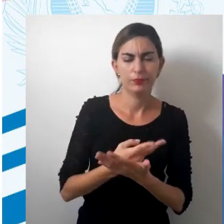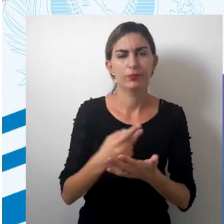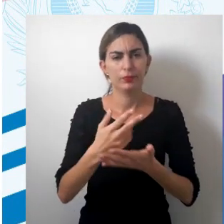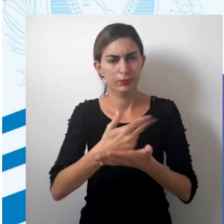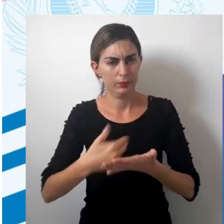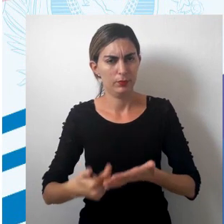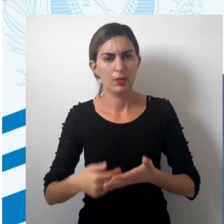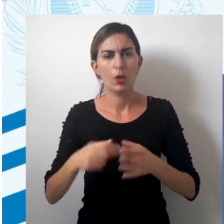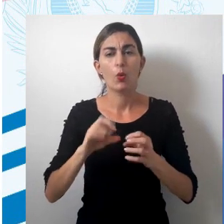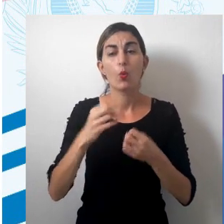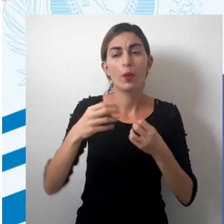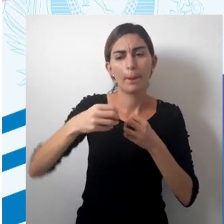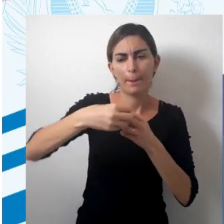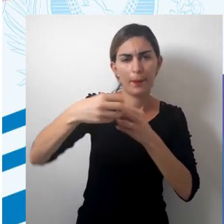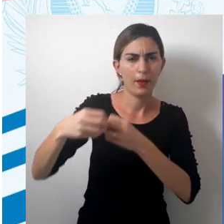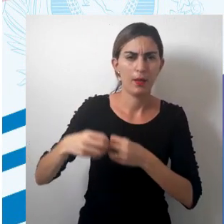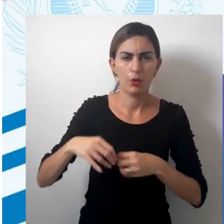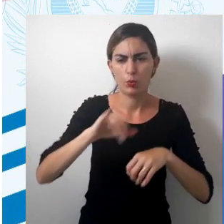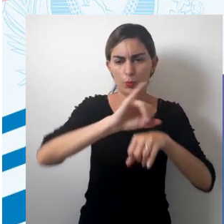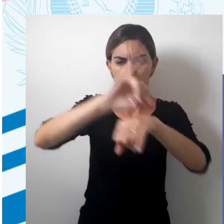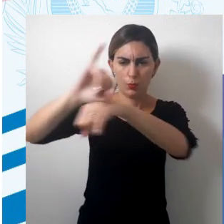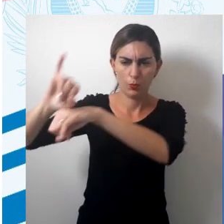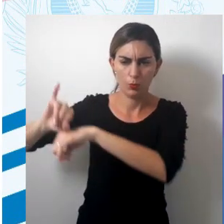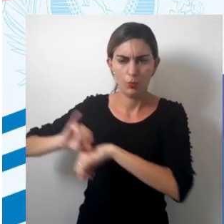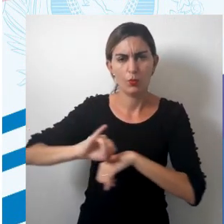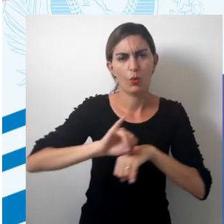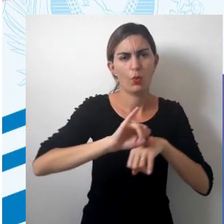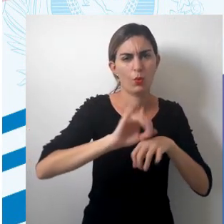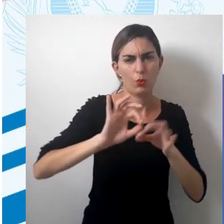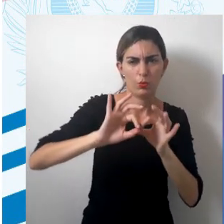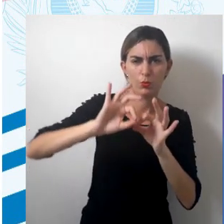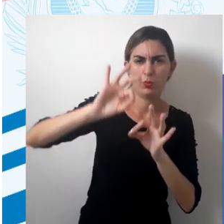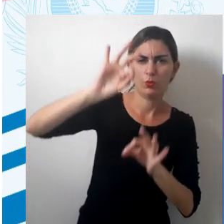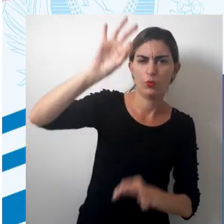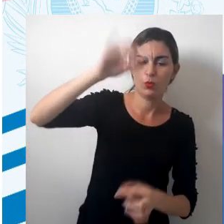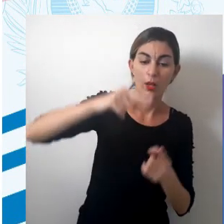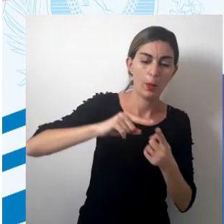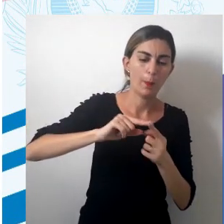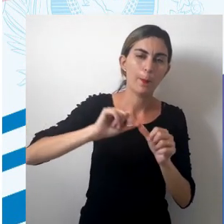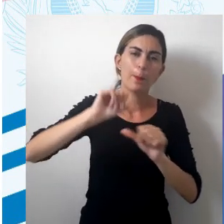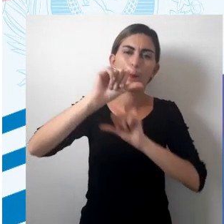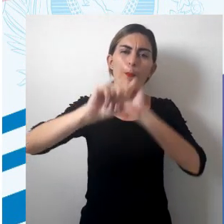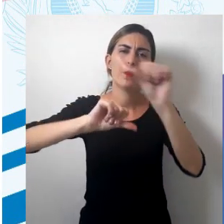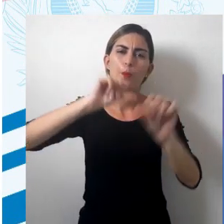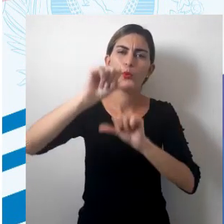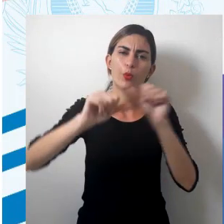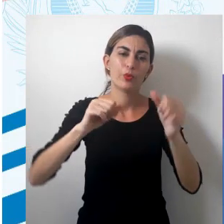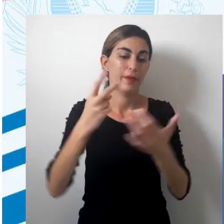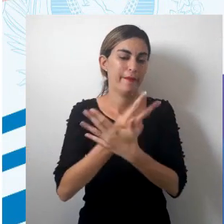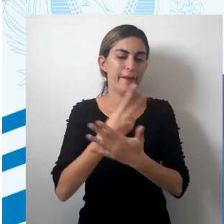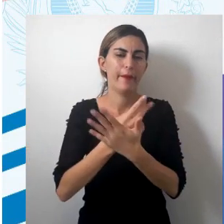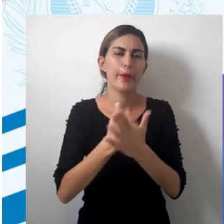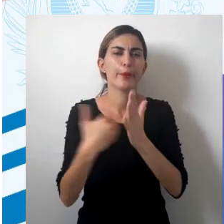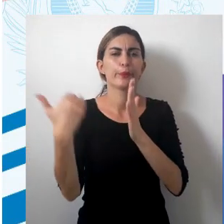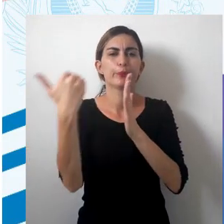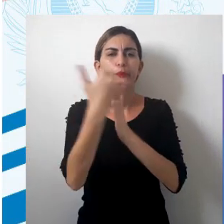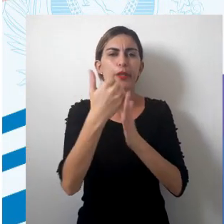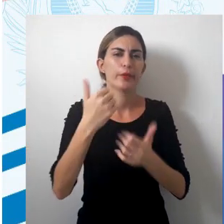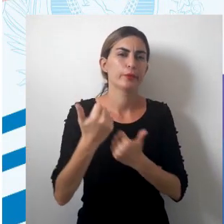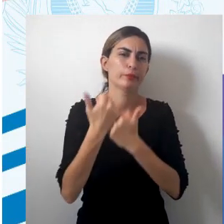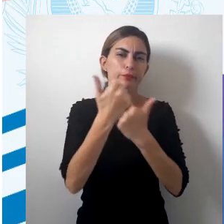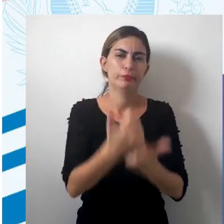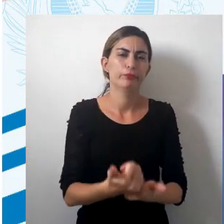Quanto mais perto dos polos, nas altas latitudes, ela vai se deformando, então vai havendo um erro maior de